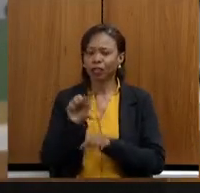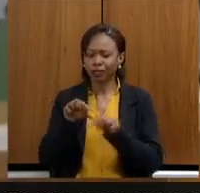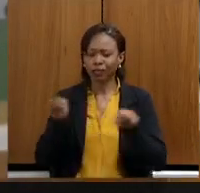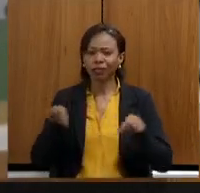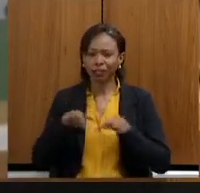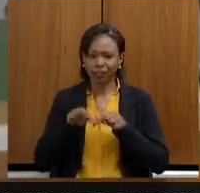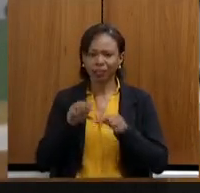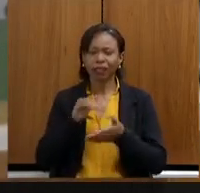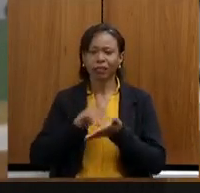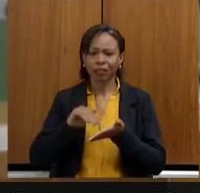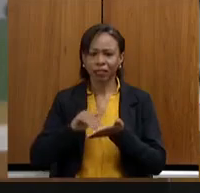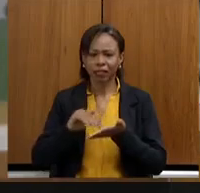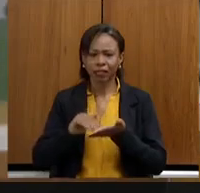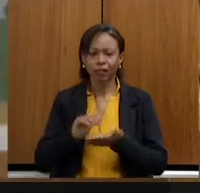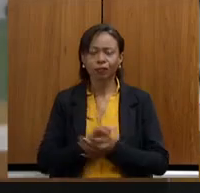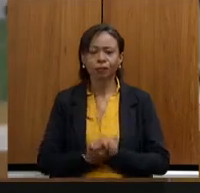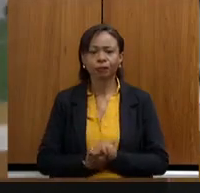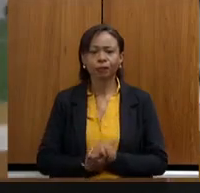Reis,